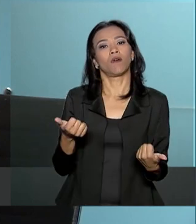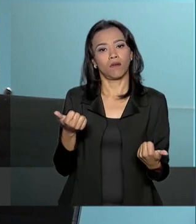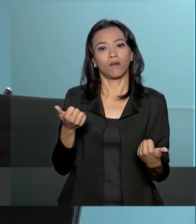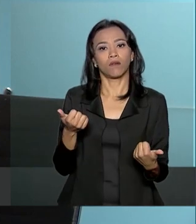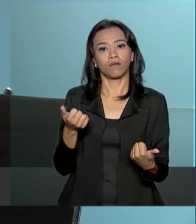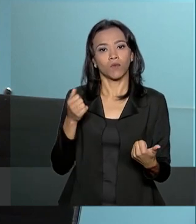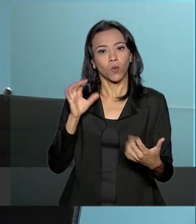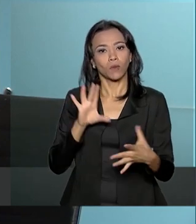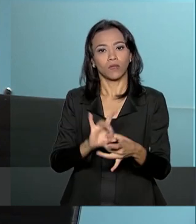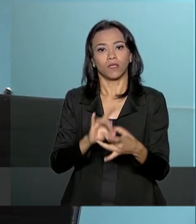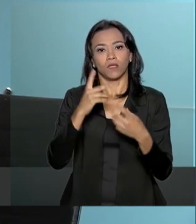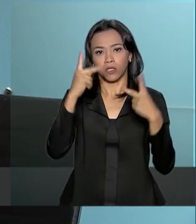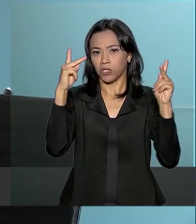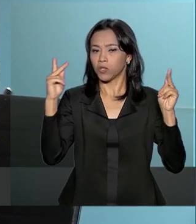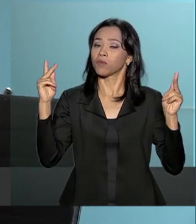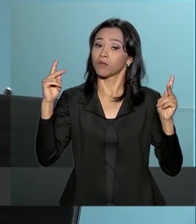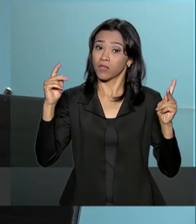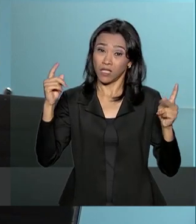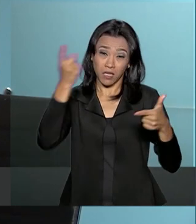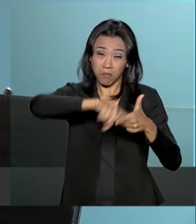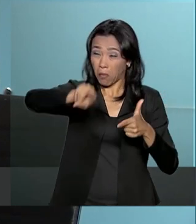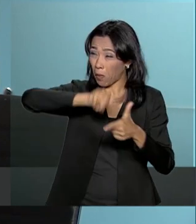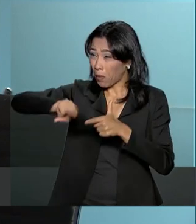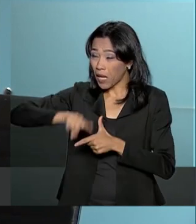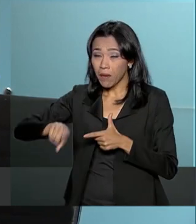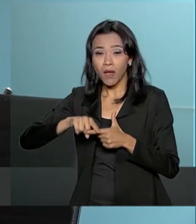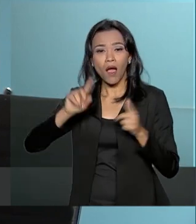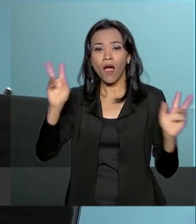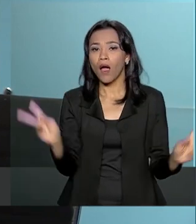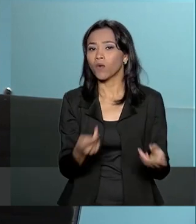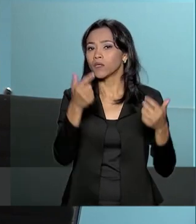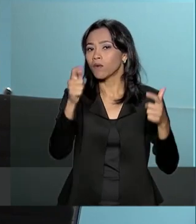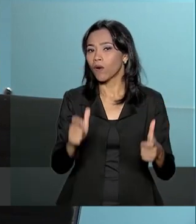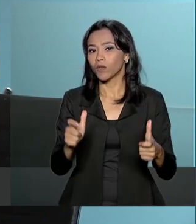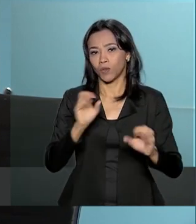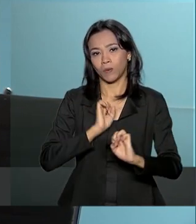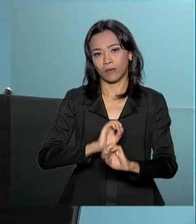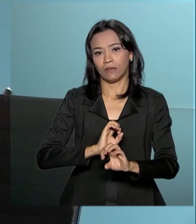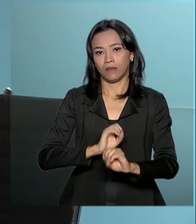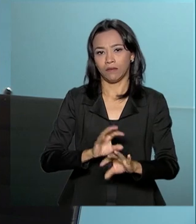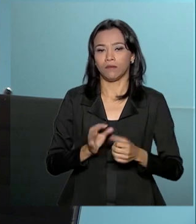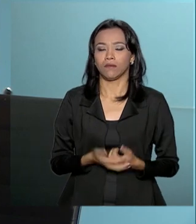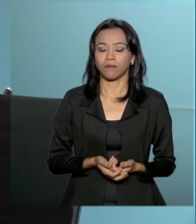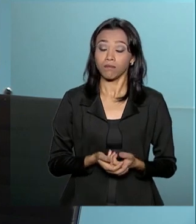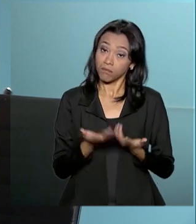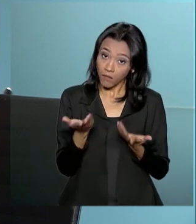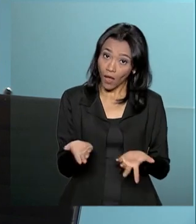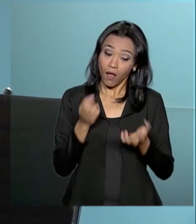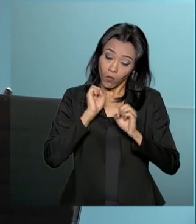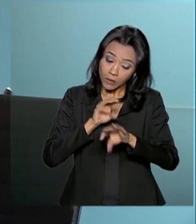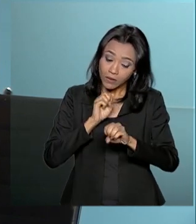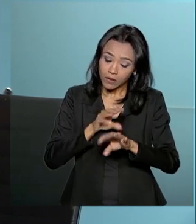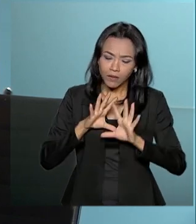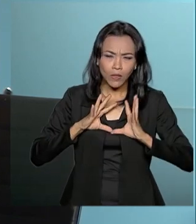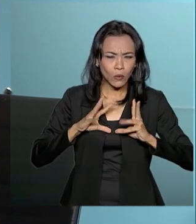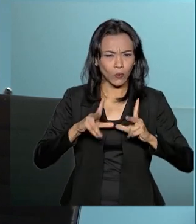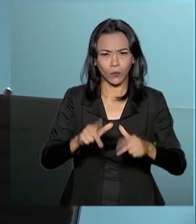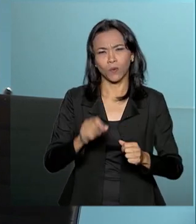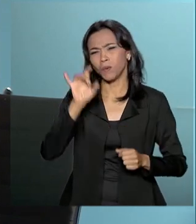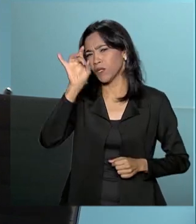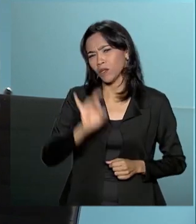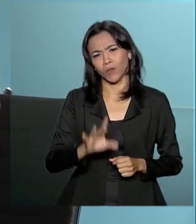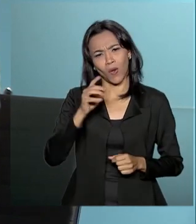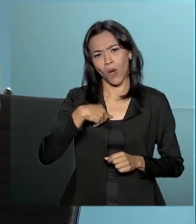mudaram a partir de grandes crises e com mudança na educação. A educação, ela é tudo. Eu não falo só a